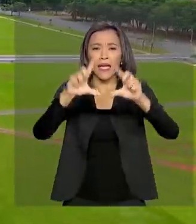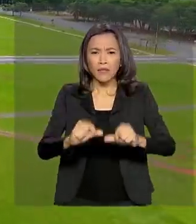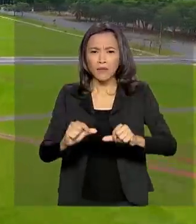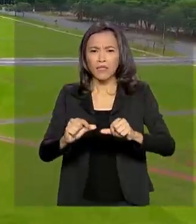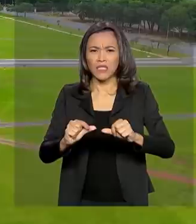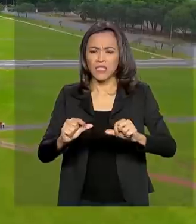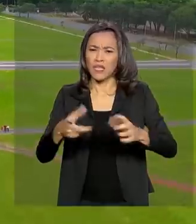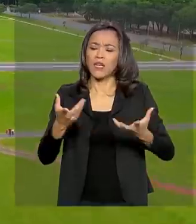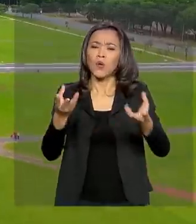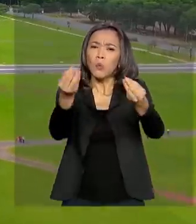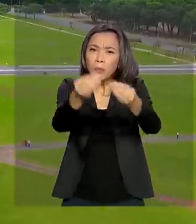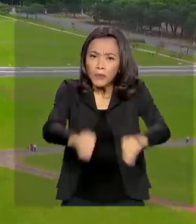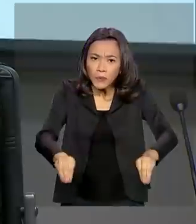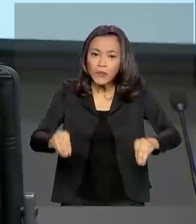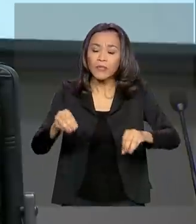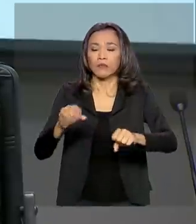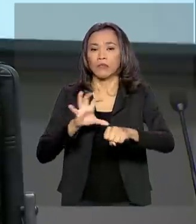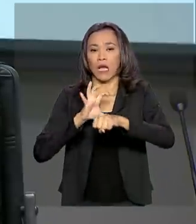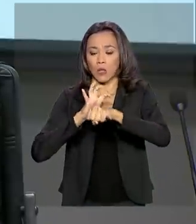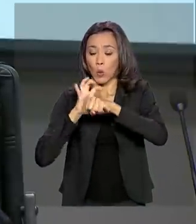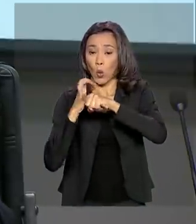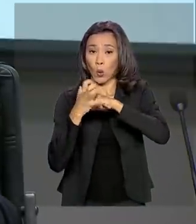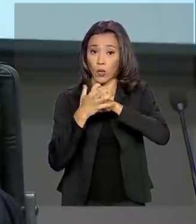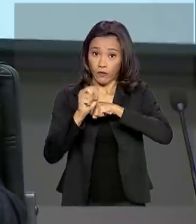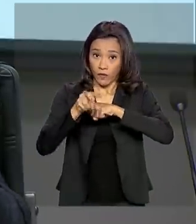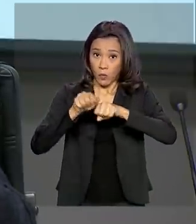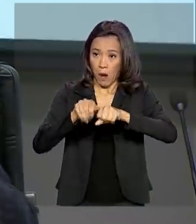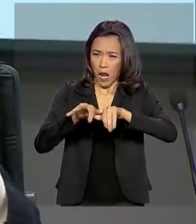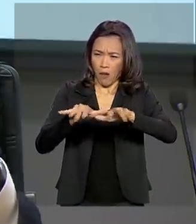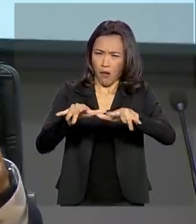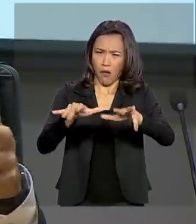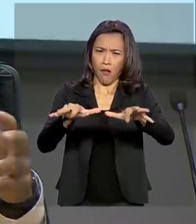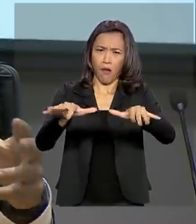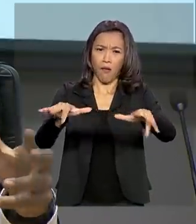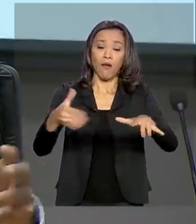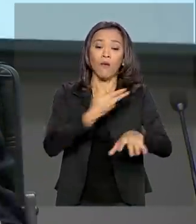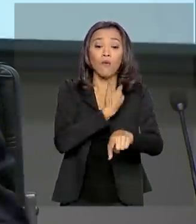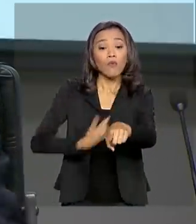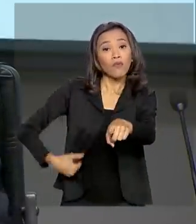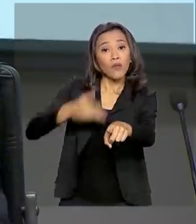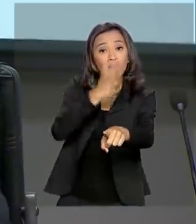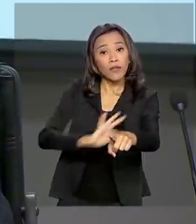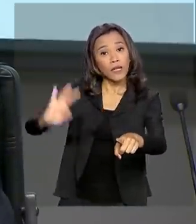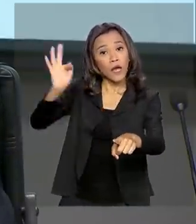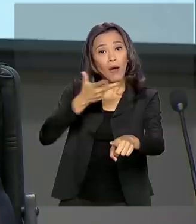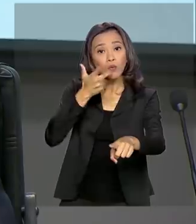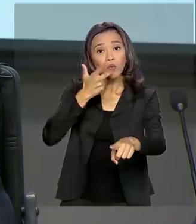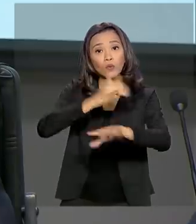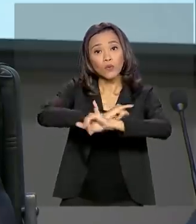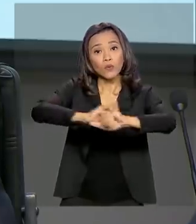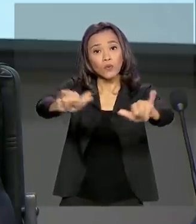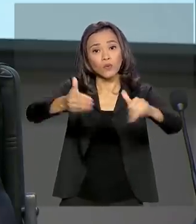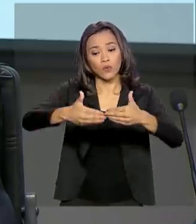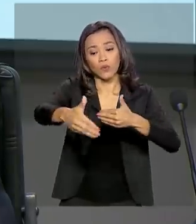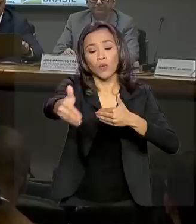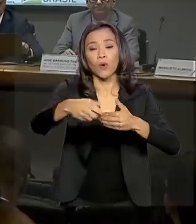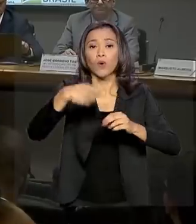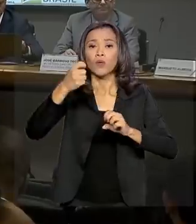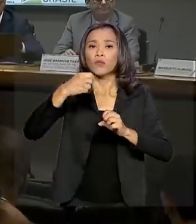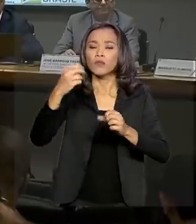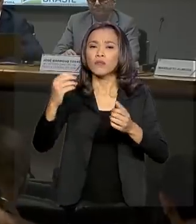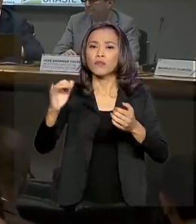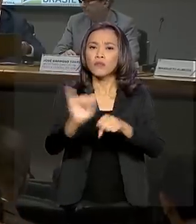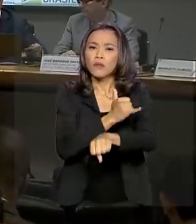coronavírus na economia brasileira, o governo federal anunciou uma série de medidas emergenciais. Nos próximos três meses,